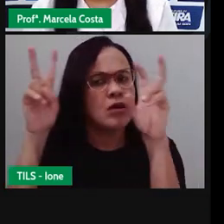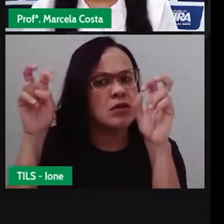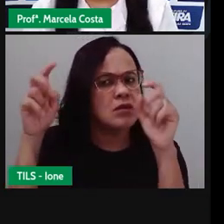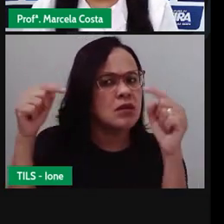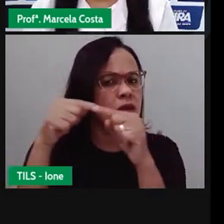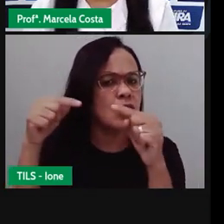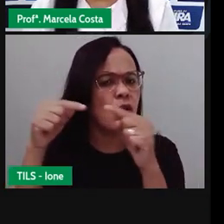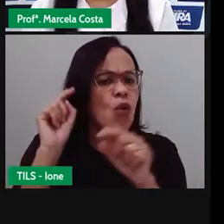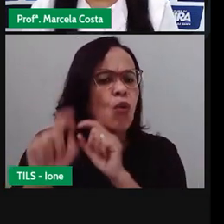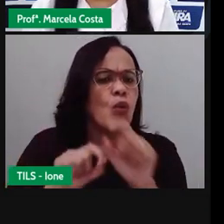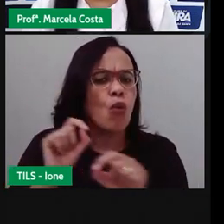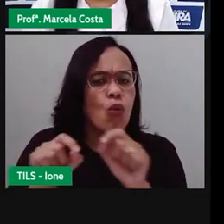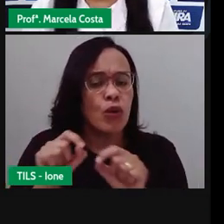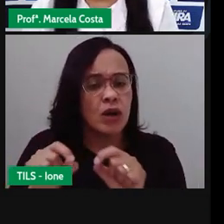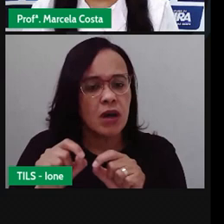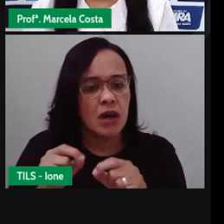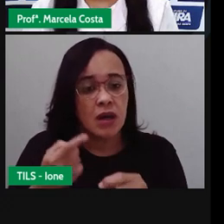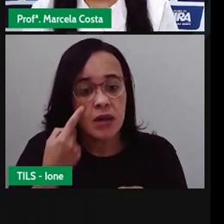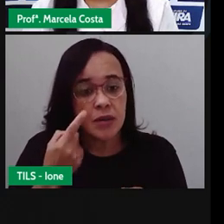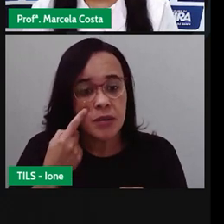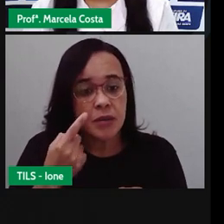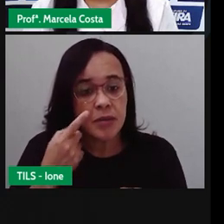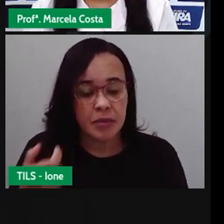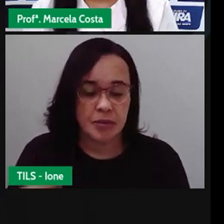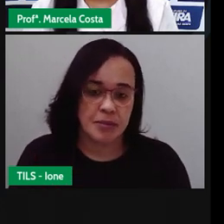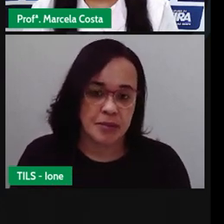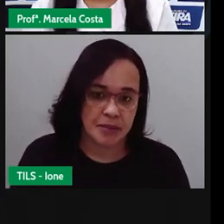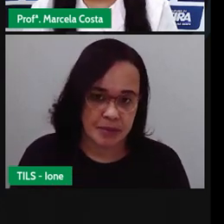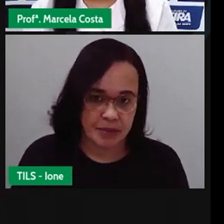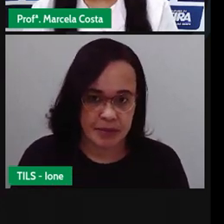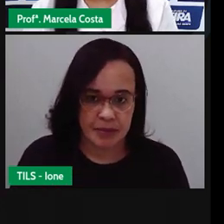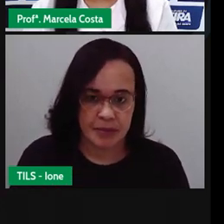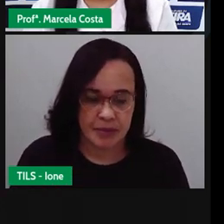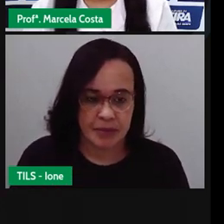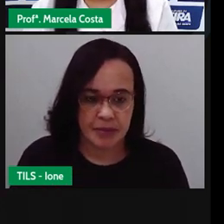tratar nessa literatura de qual bem.